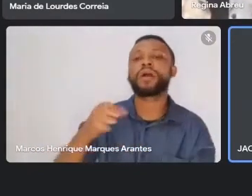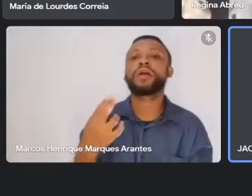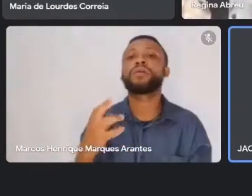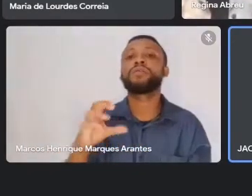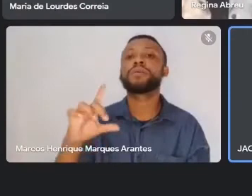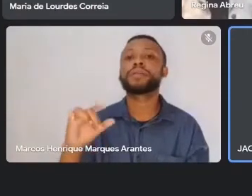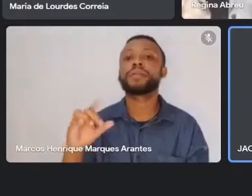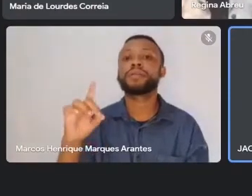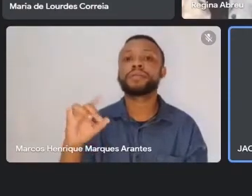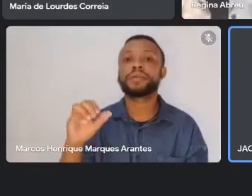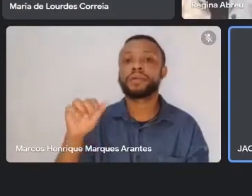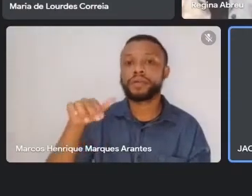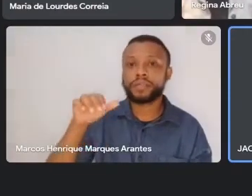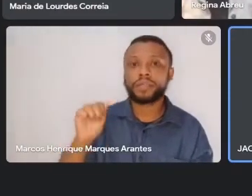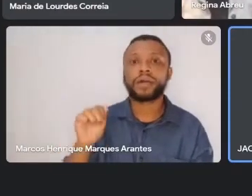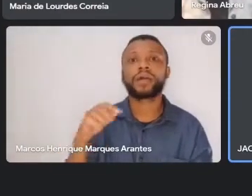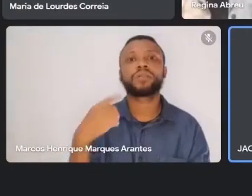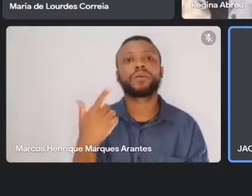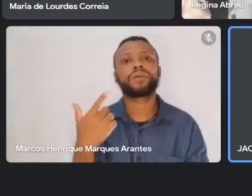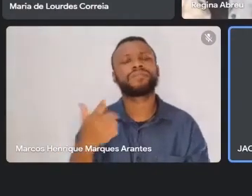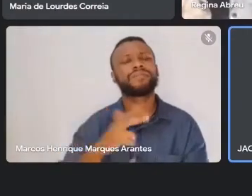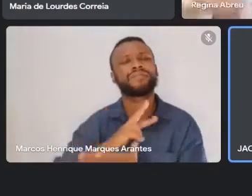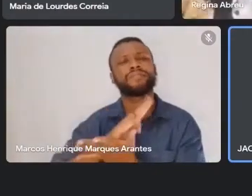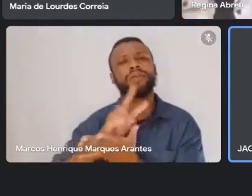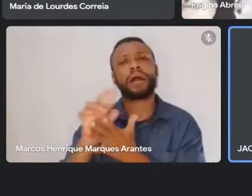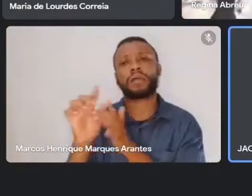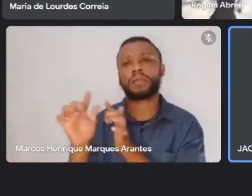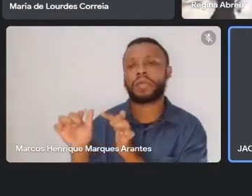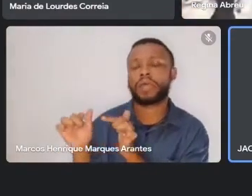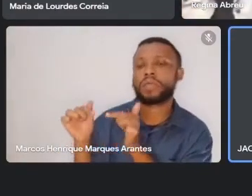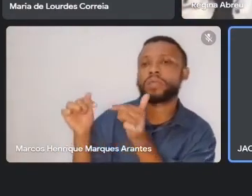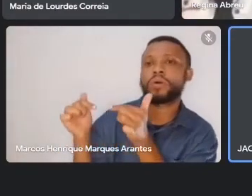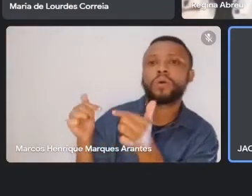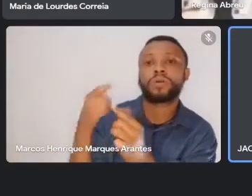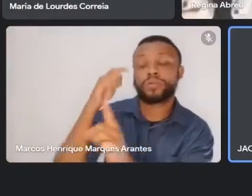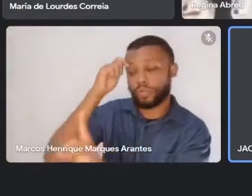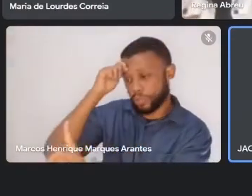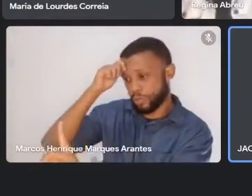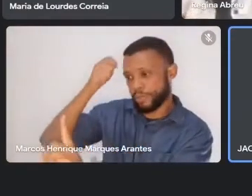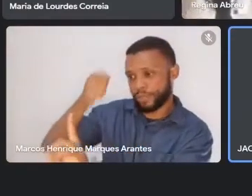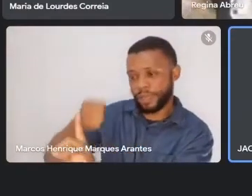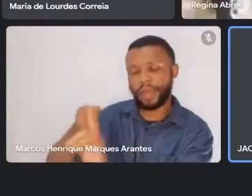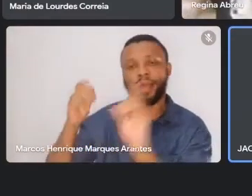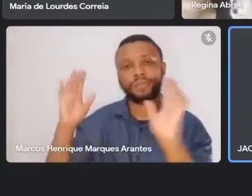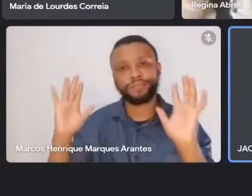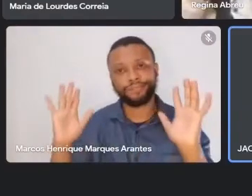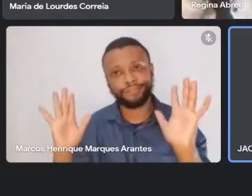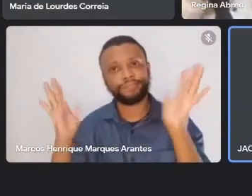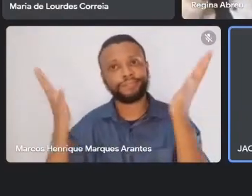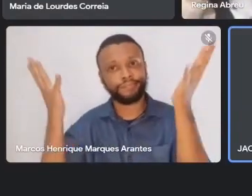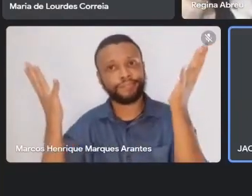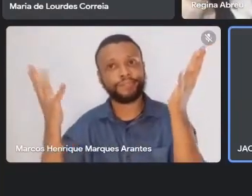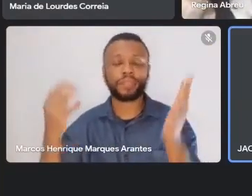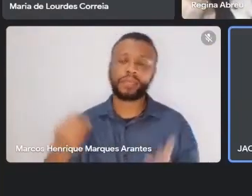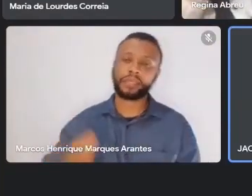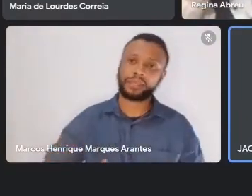fizemos uma série de outras rememorações da presença do